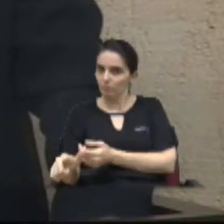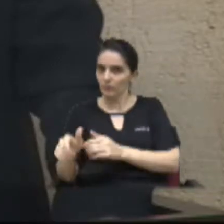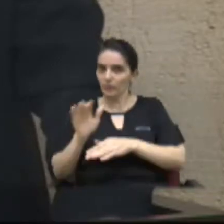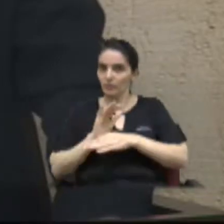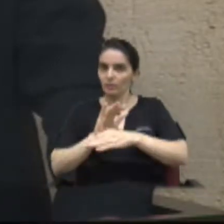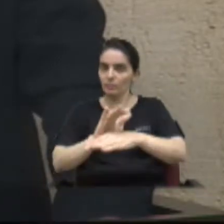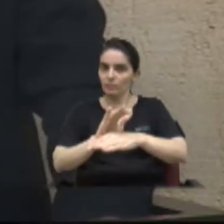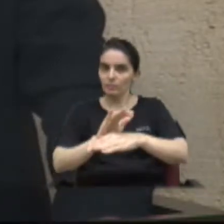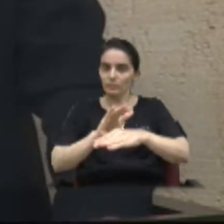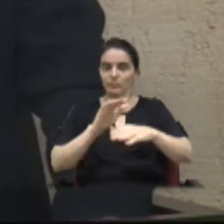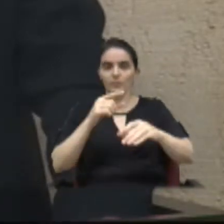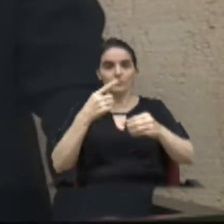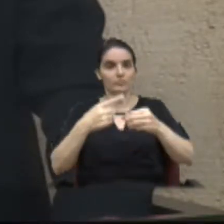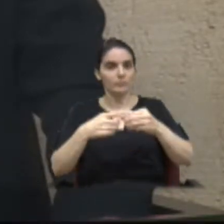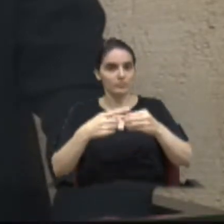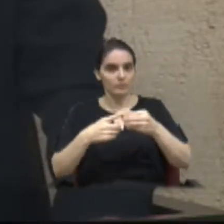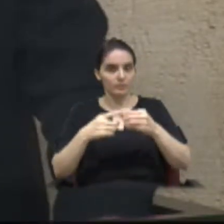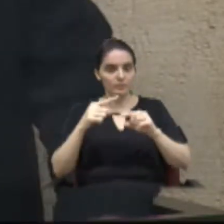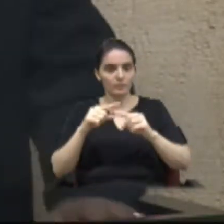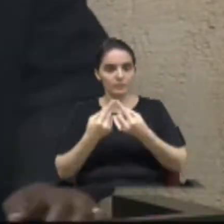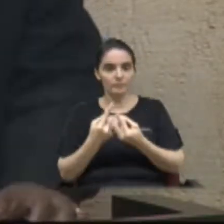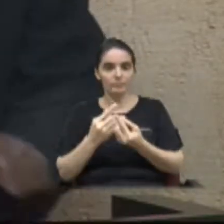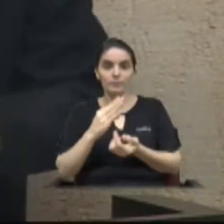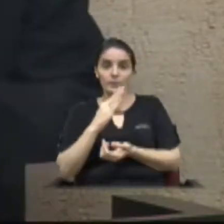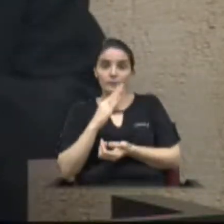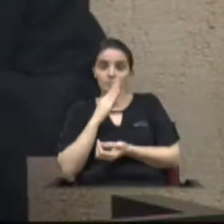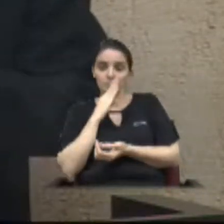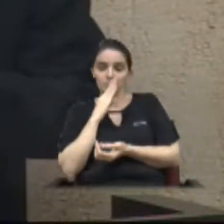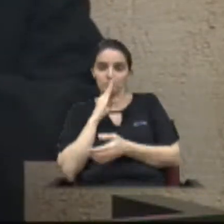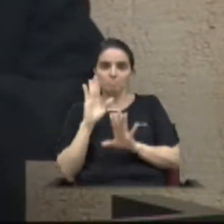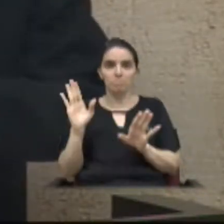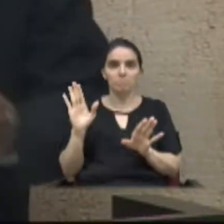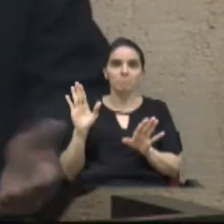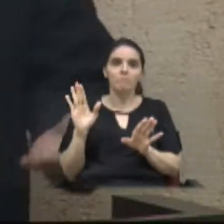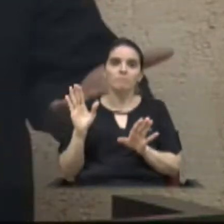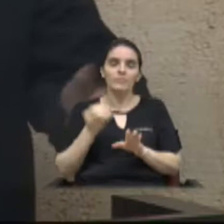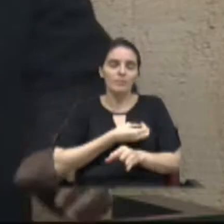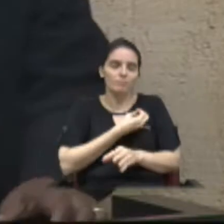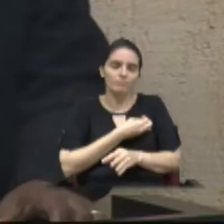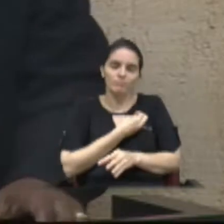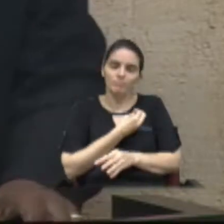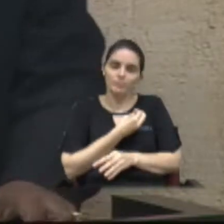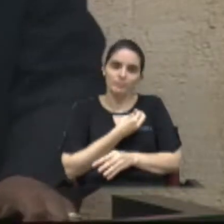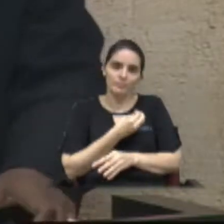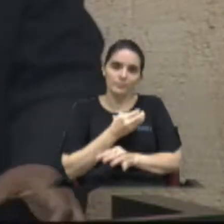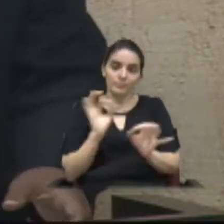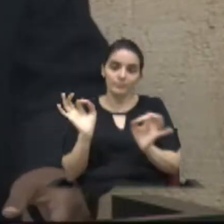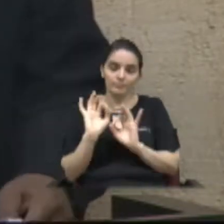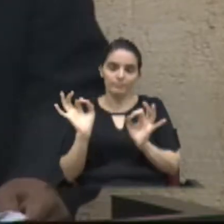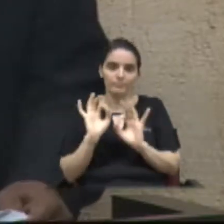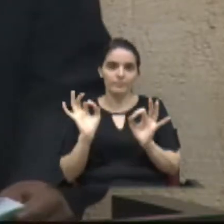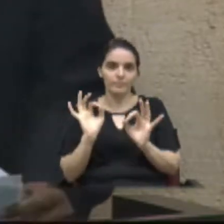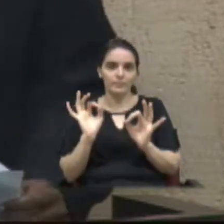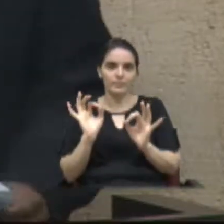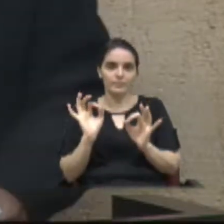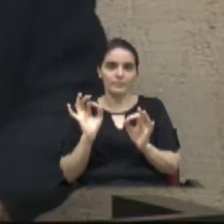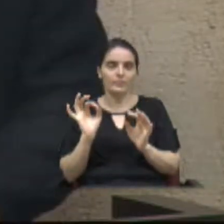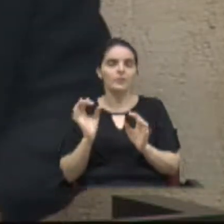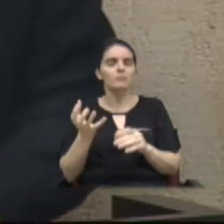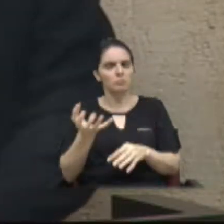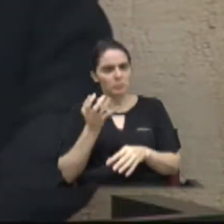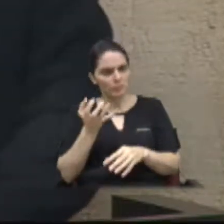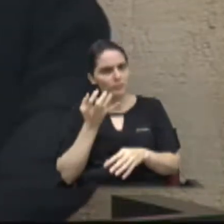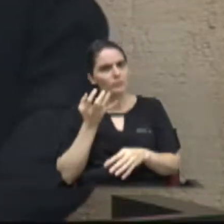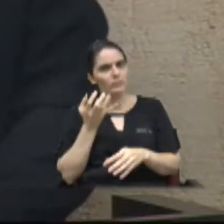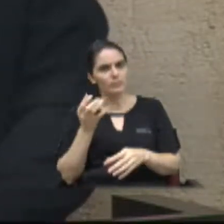às vezes, anonimamente não foram reconhecidos em vida. É logicamente que nós gostaríamos de fazer